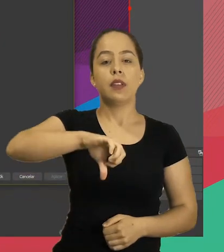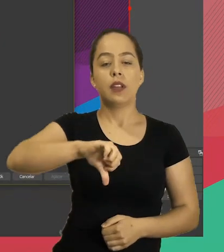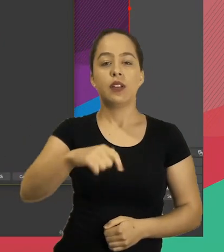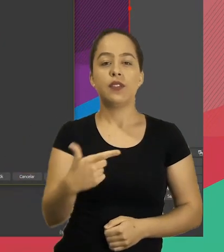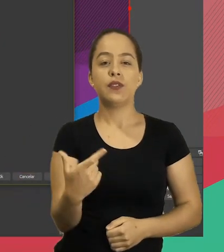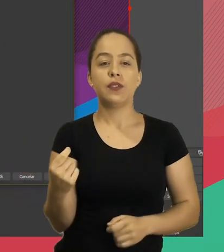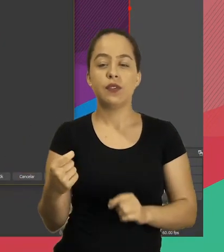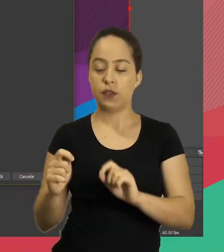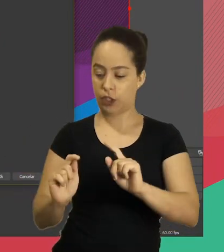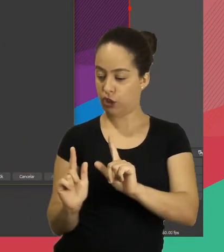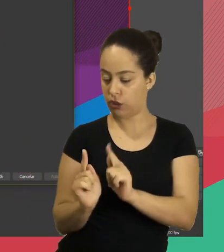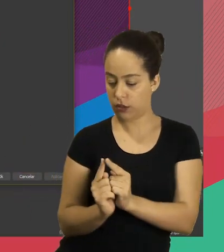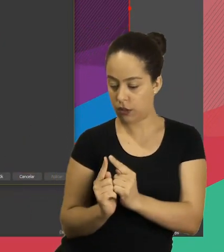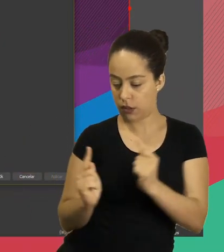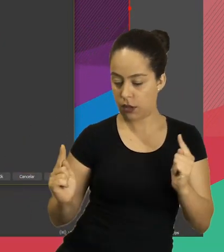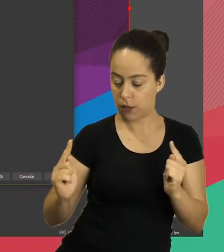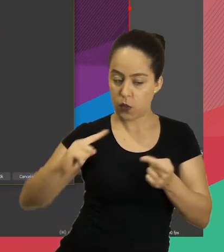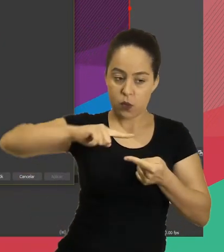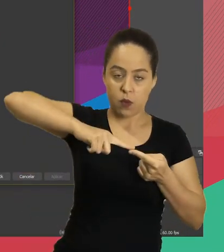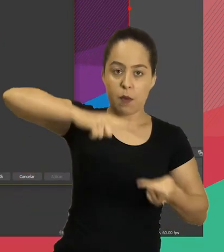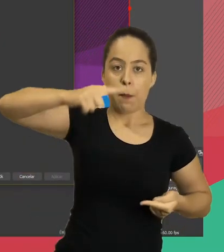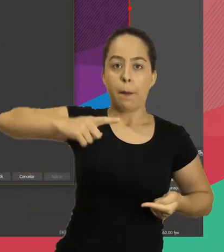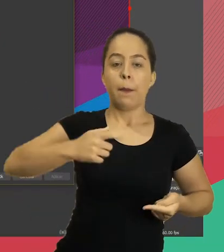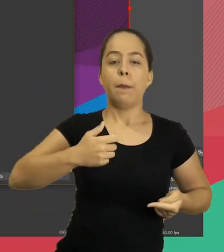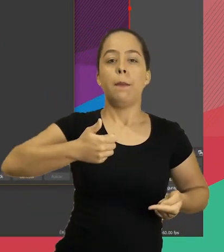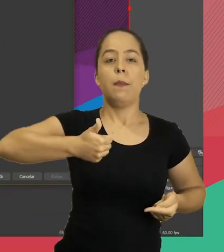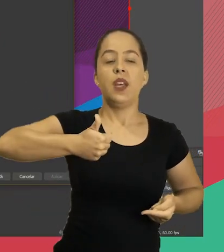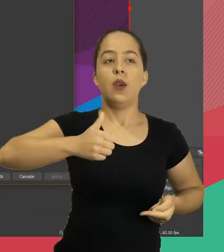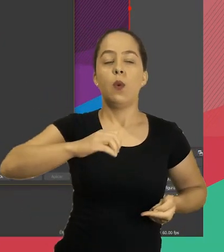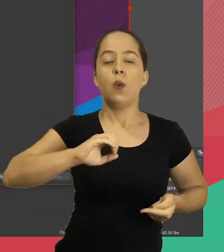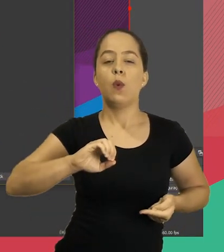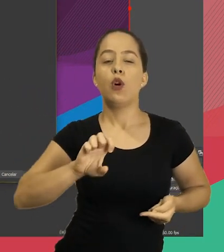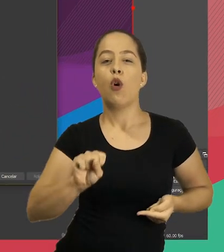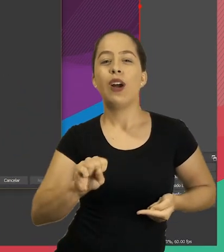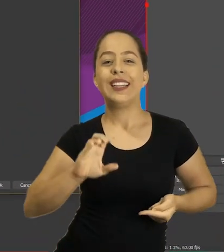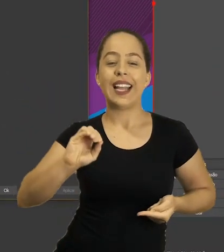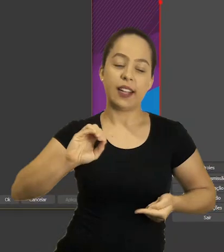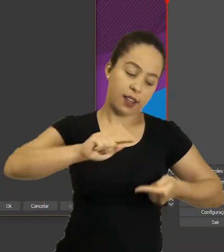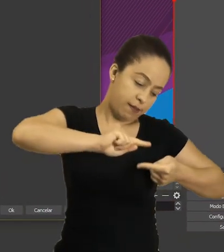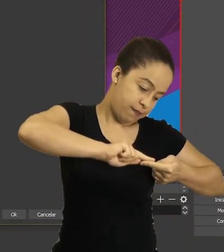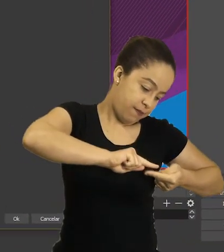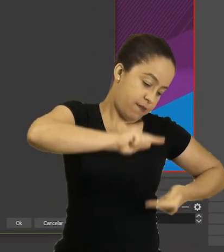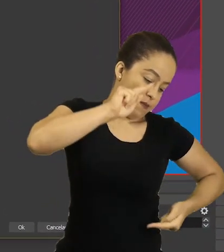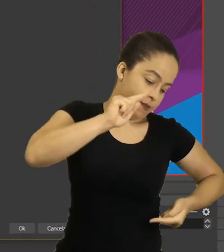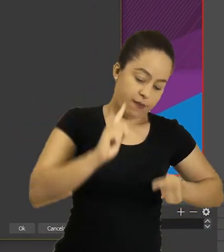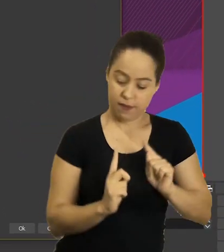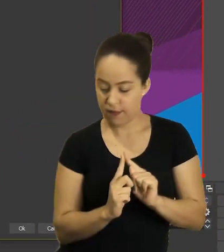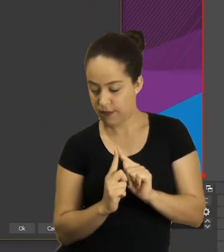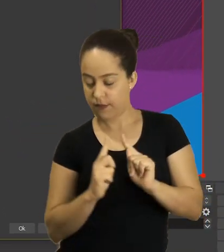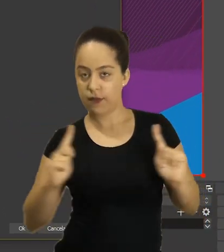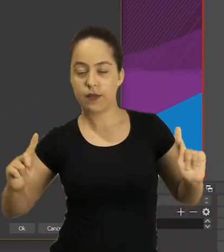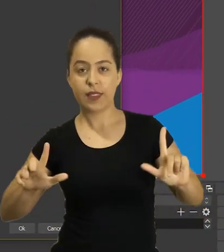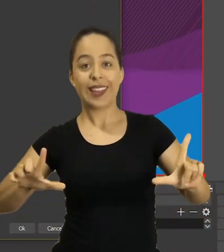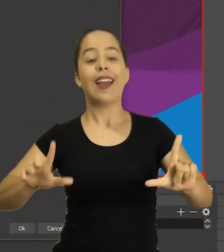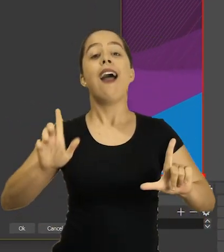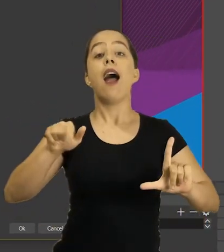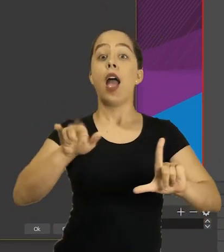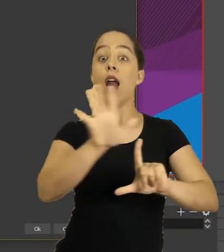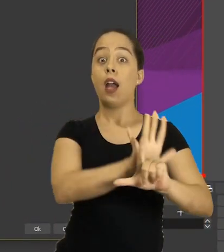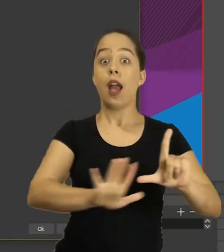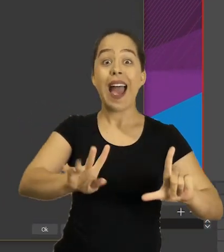para 1920x1080, que é a resolução padrão